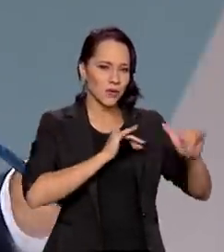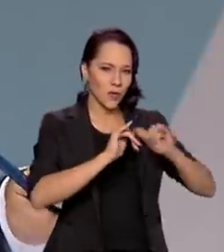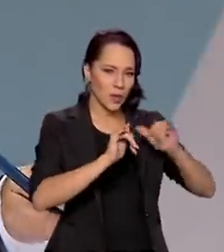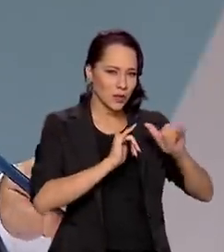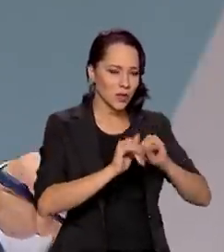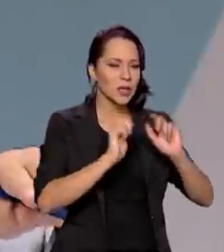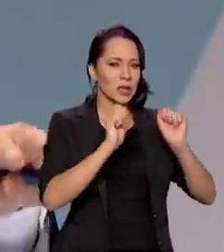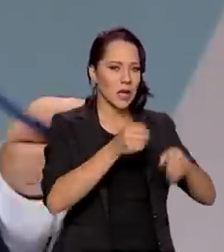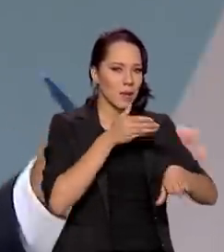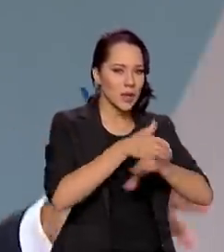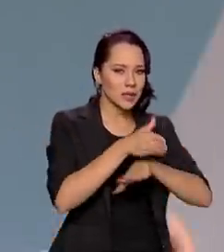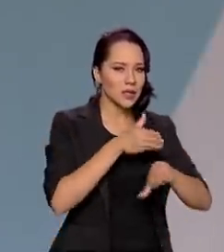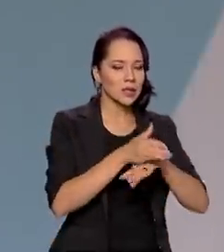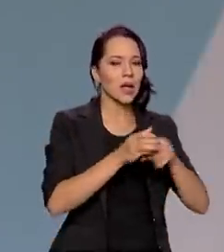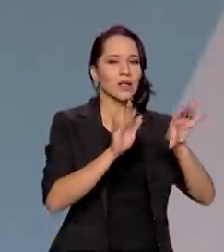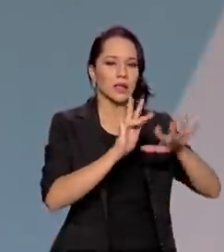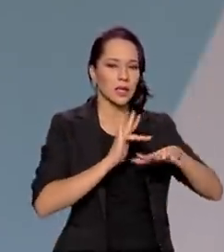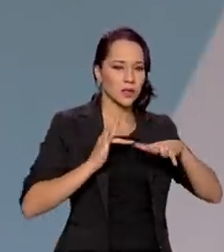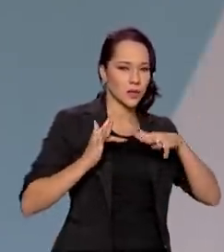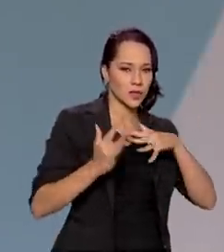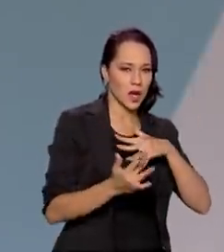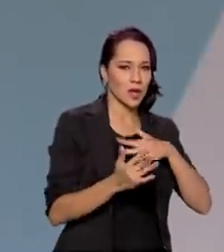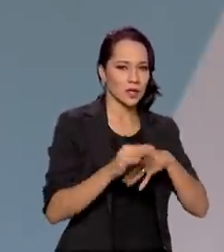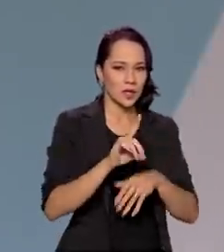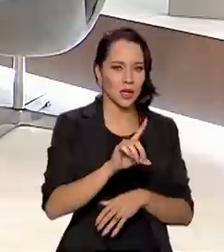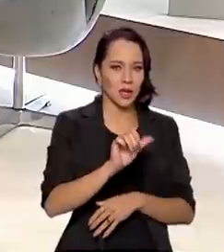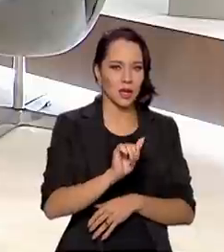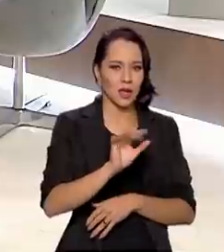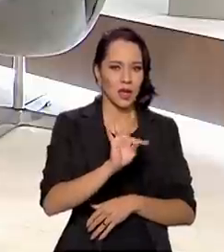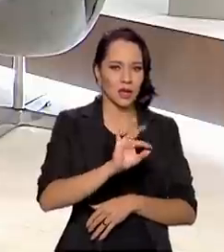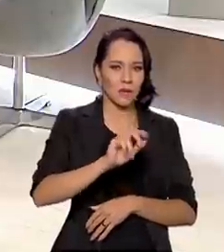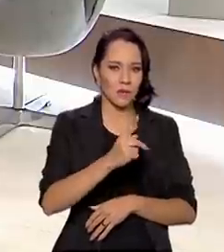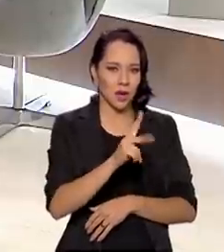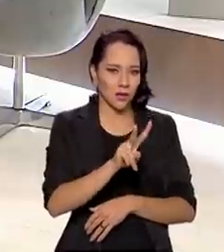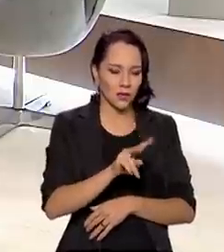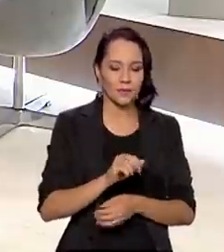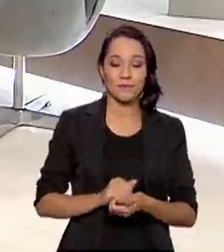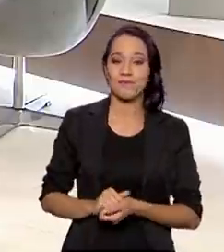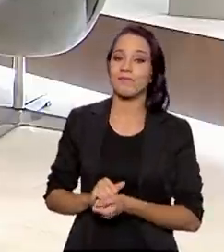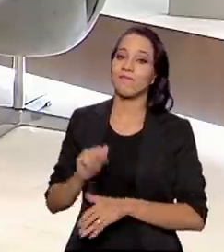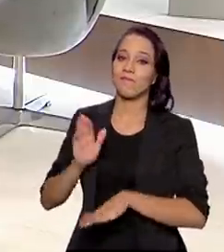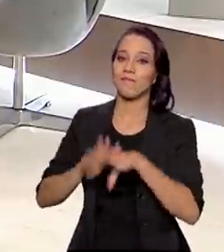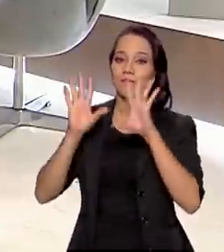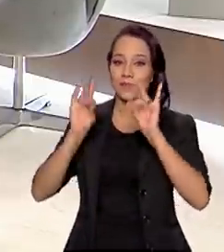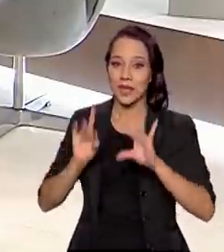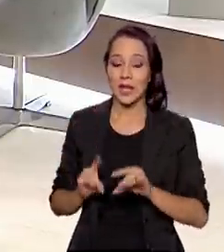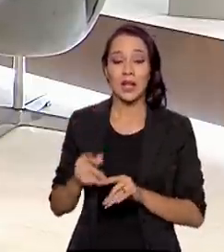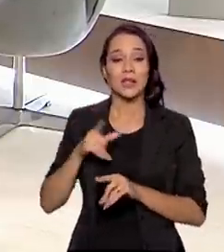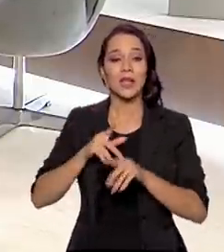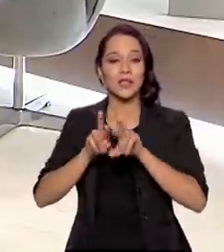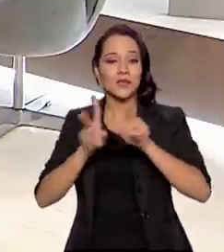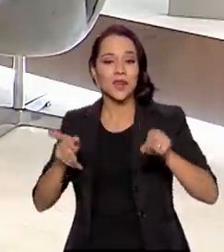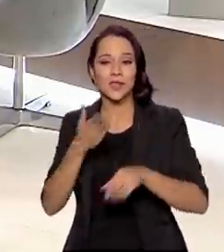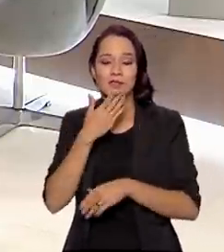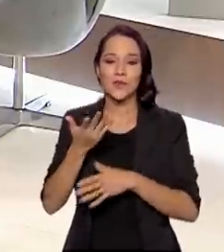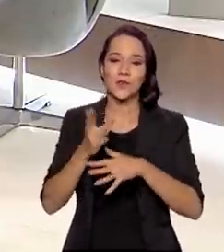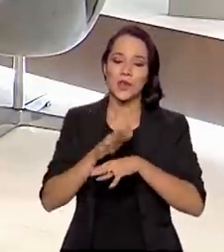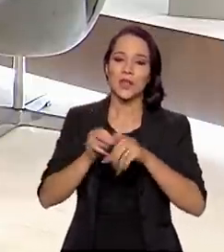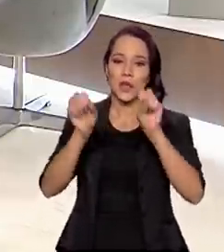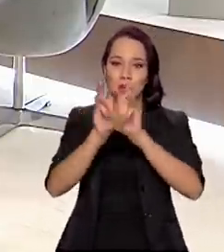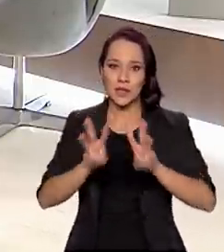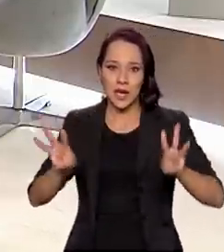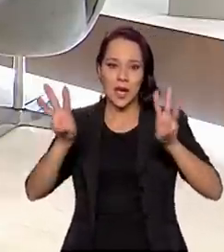podem ser acessadas nas redes sociais da Dataprev. Saber mais detalhes, a Dataprev tem vários canais, o nosso